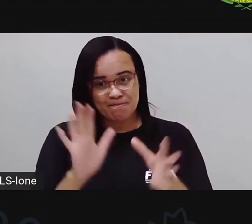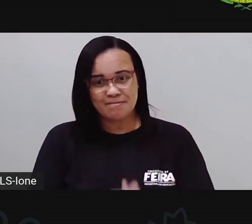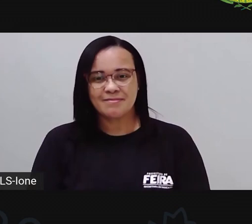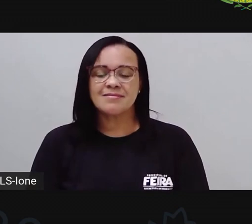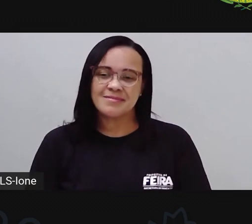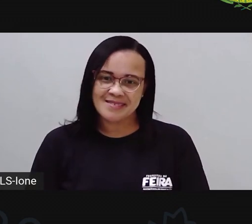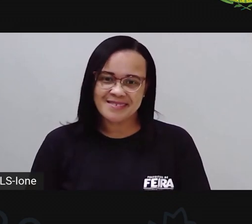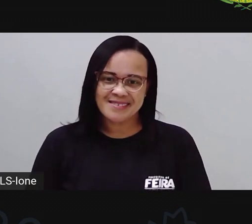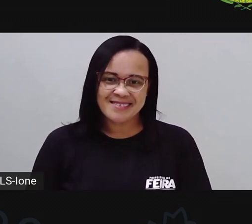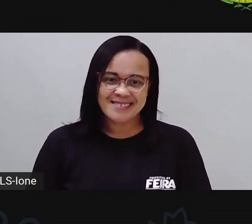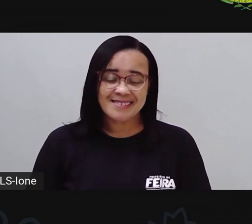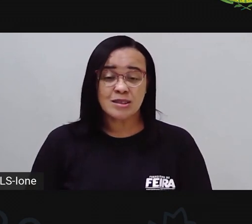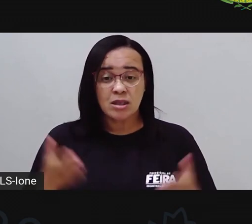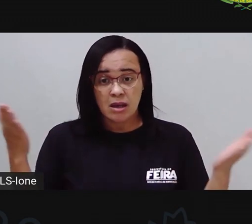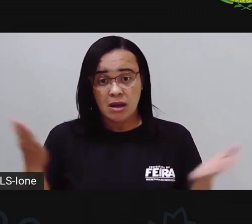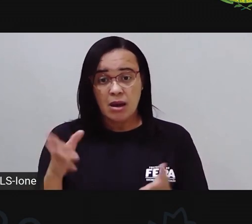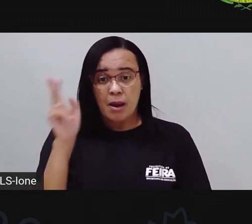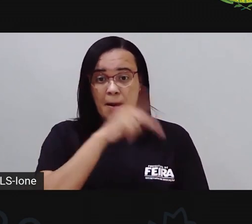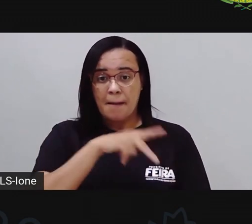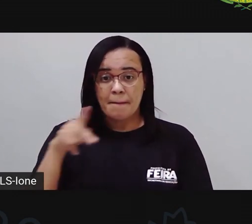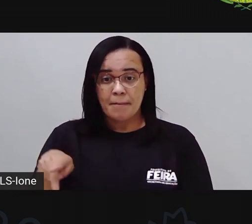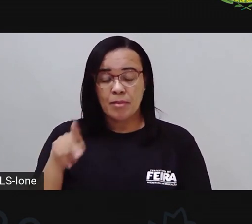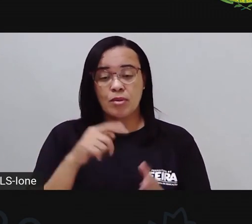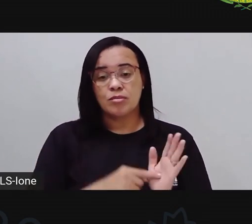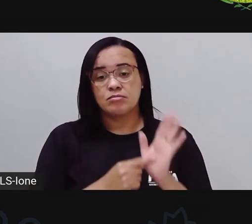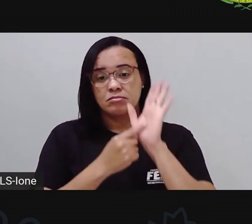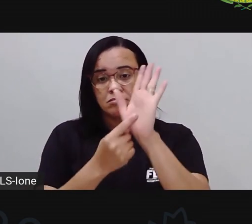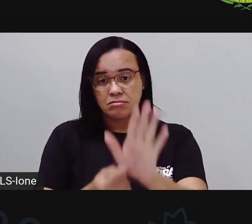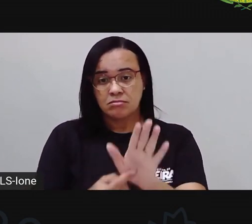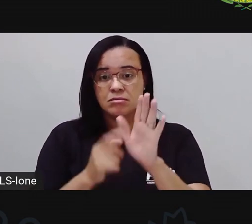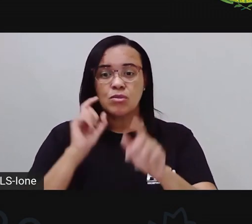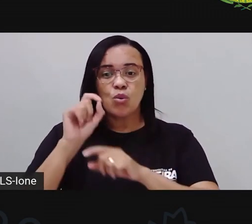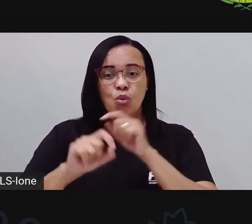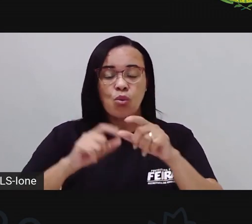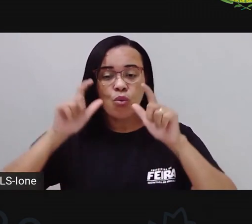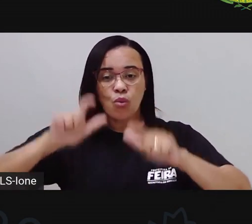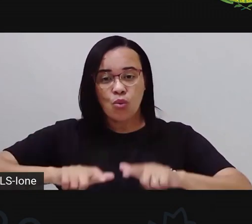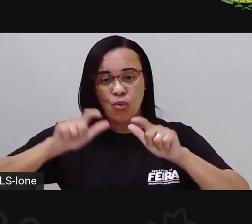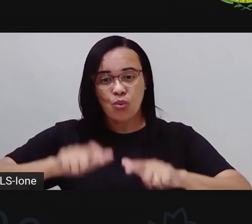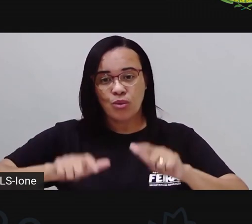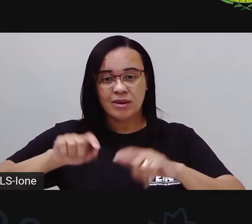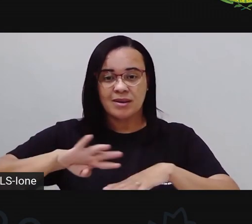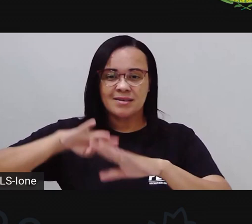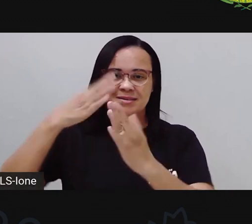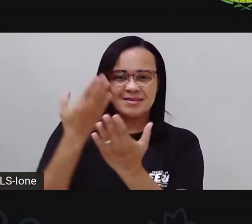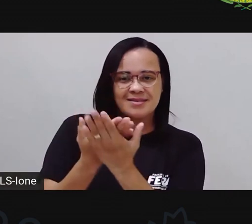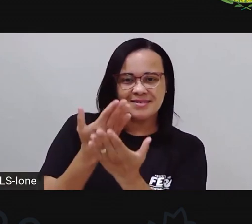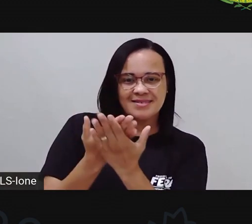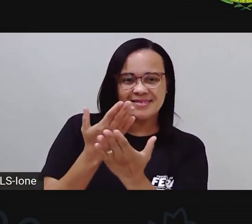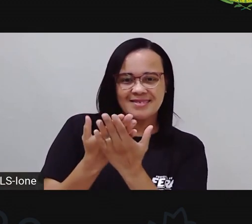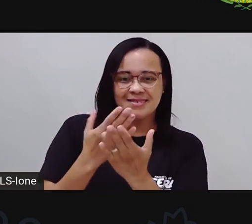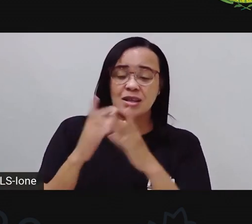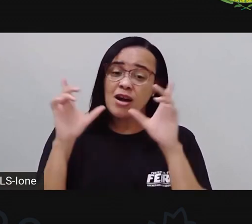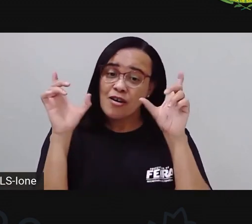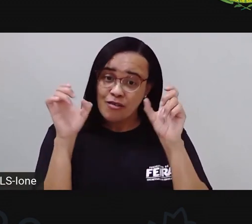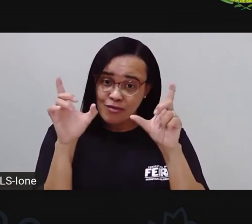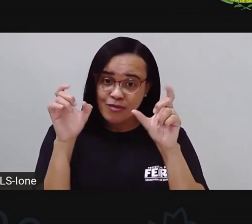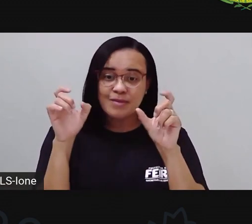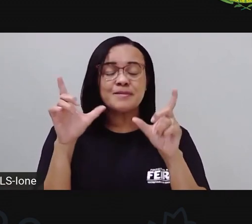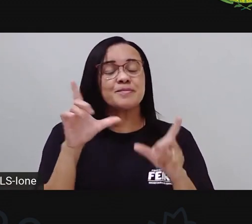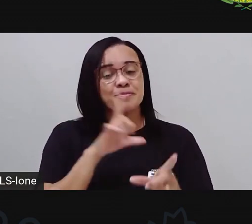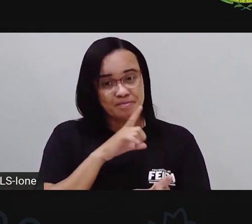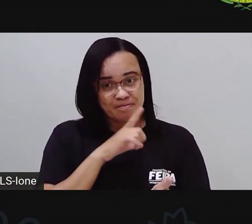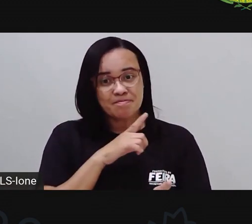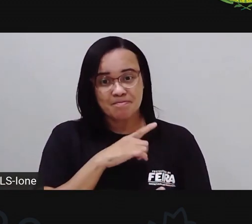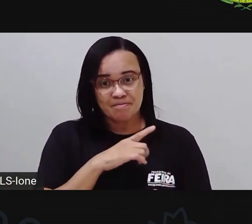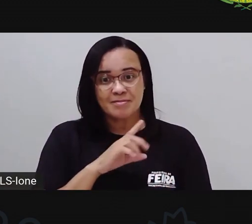ó, a Pró colocou a planta, né, lá da escola Noide Cerqueira. Então, aqui, ó, tem uma foto, né, lá